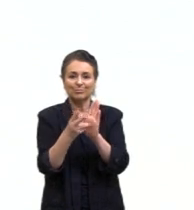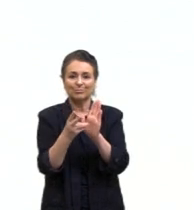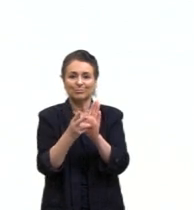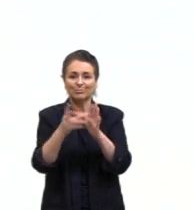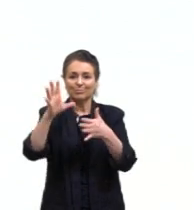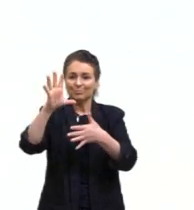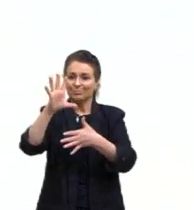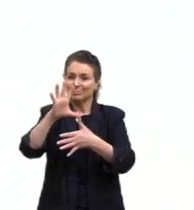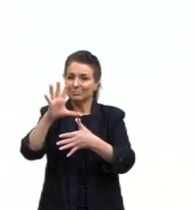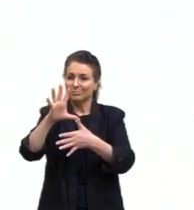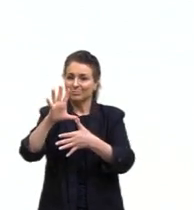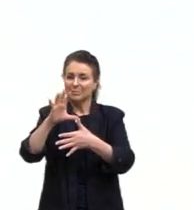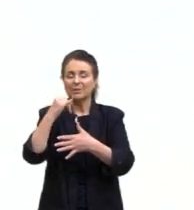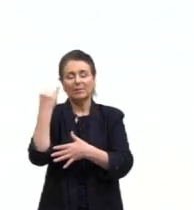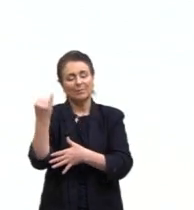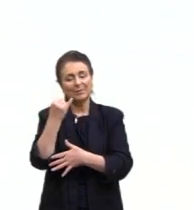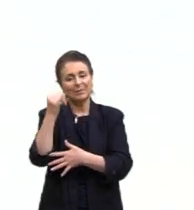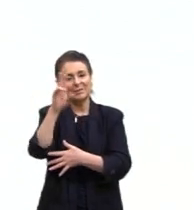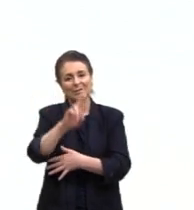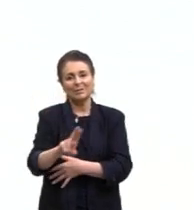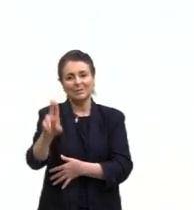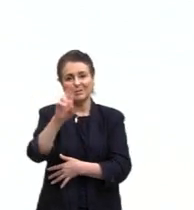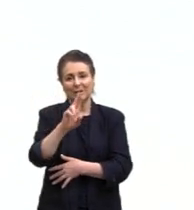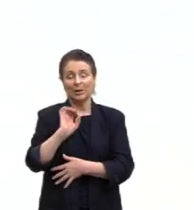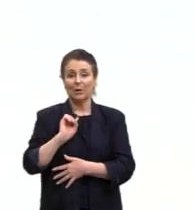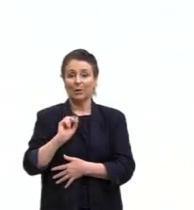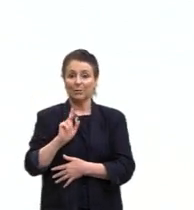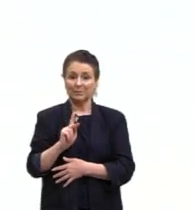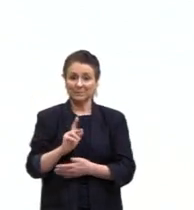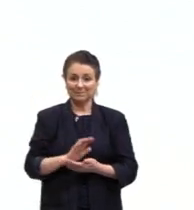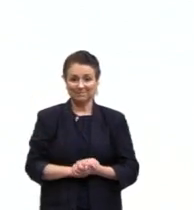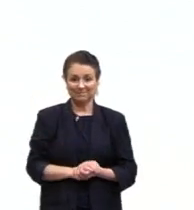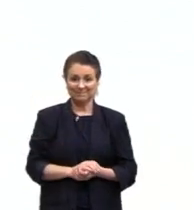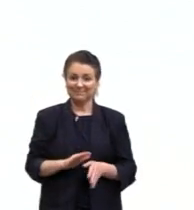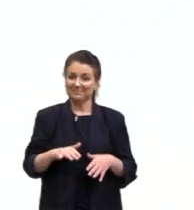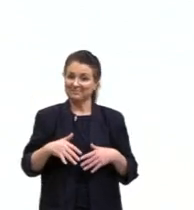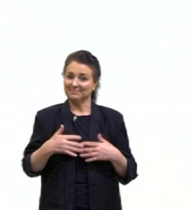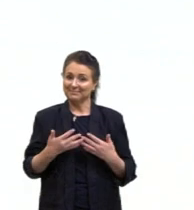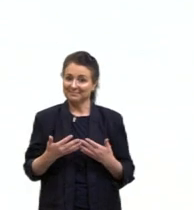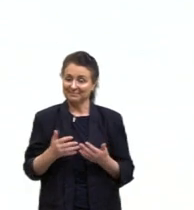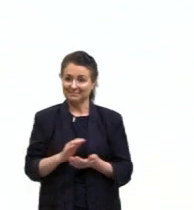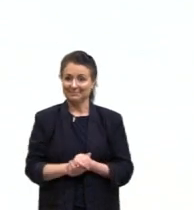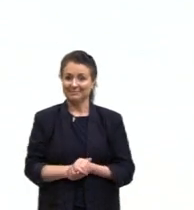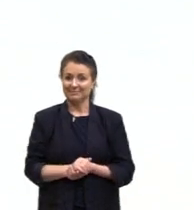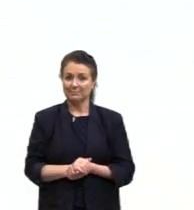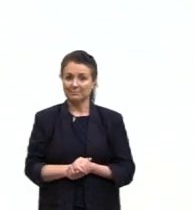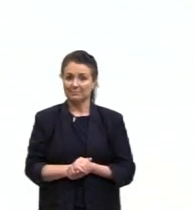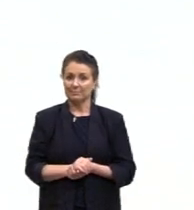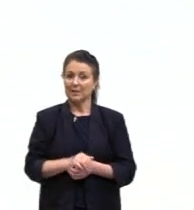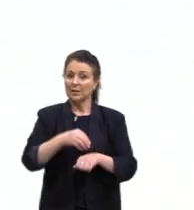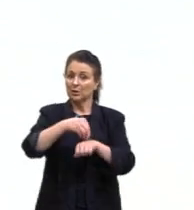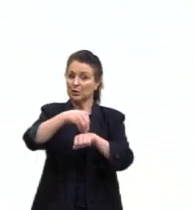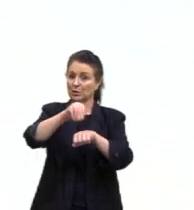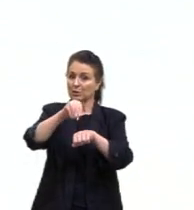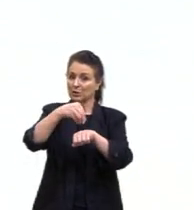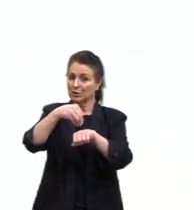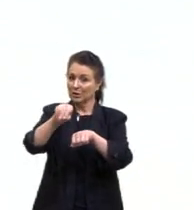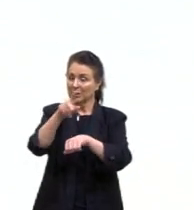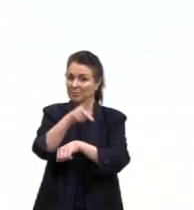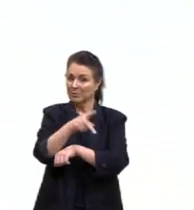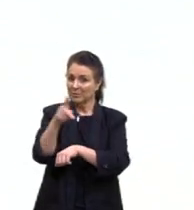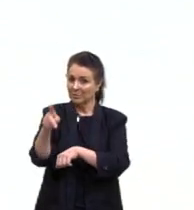é a utilidade. Certo? Então, te liga na dica para a gente